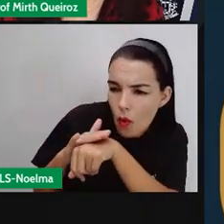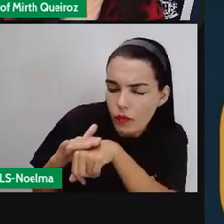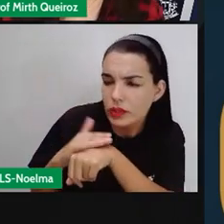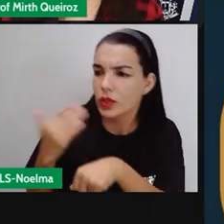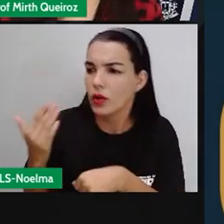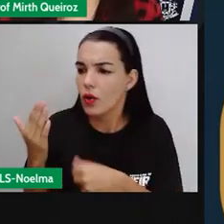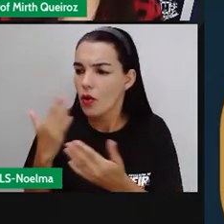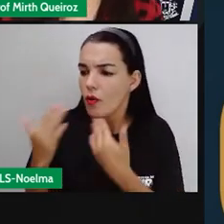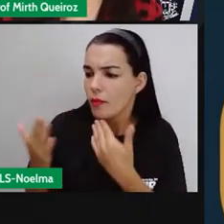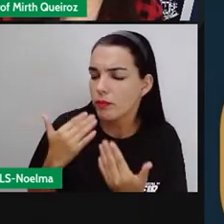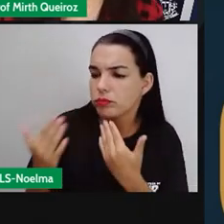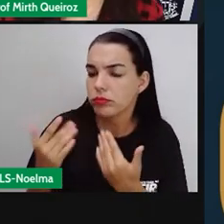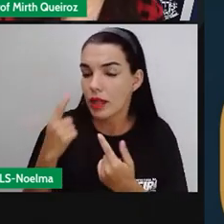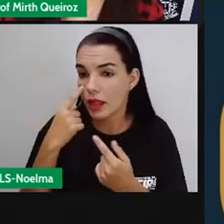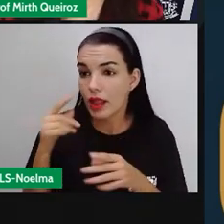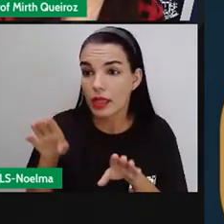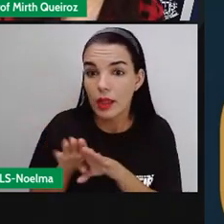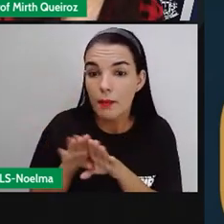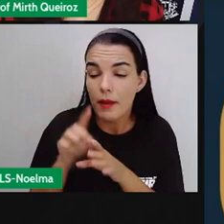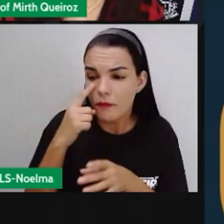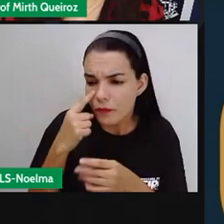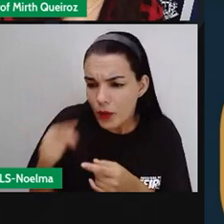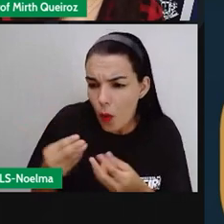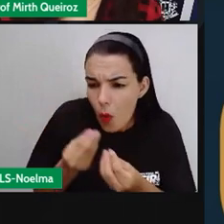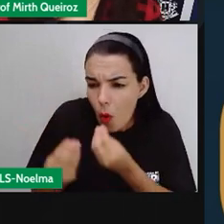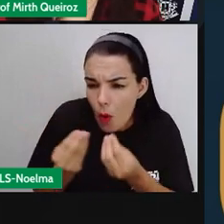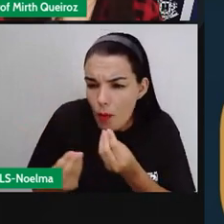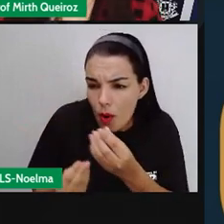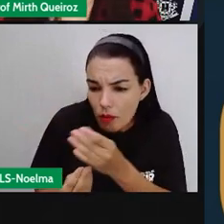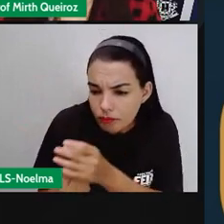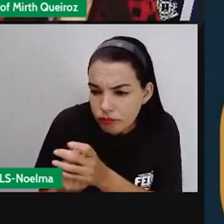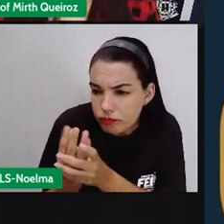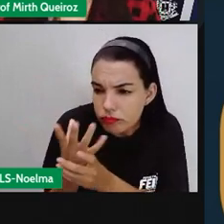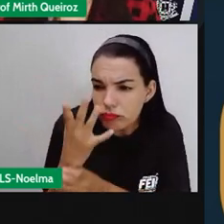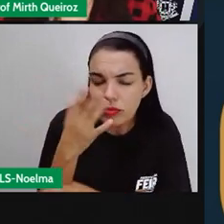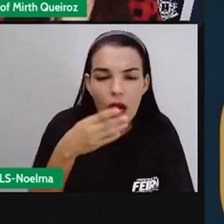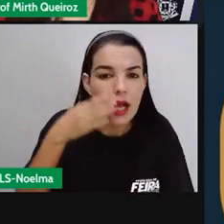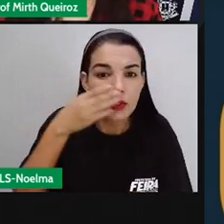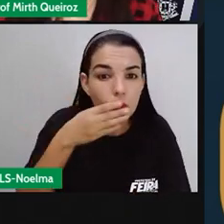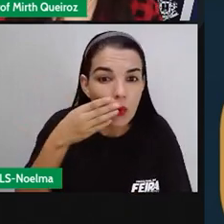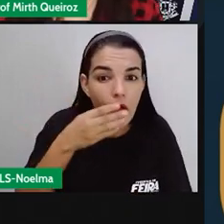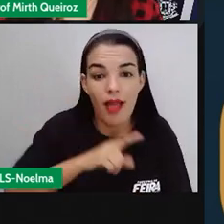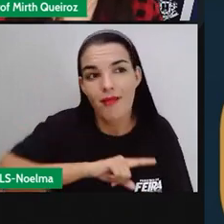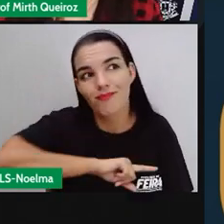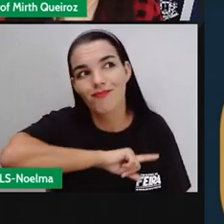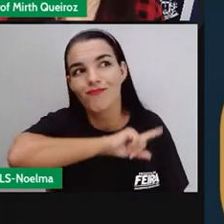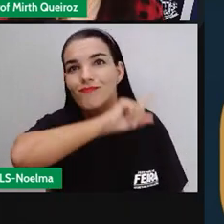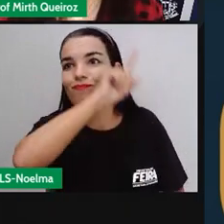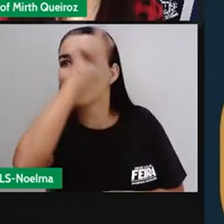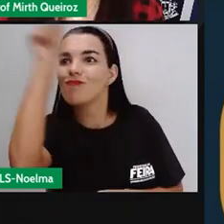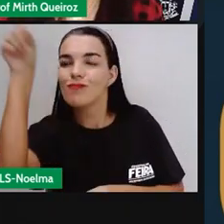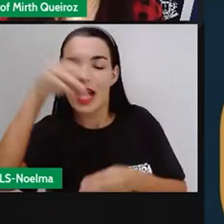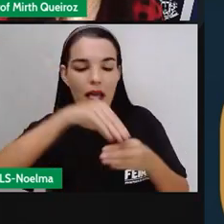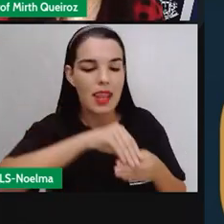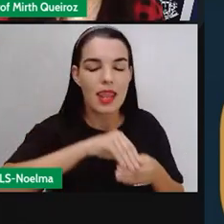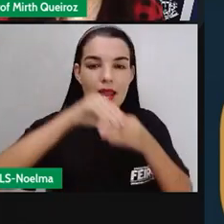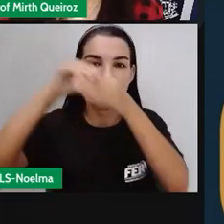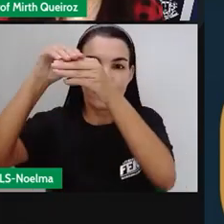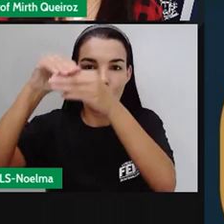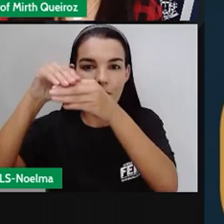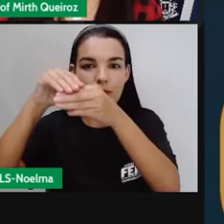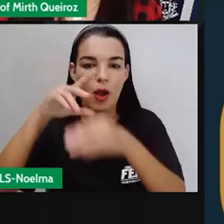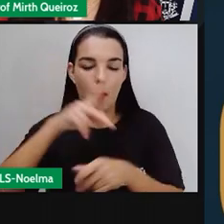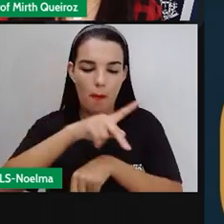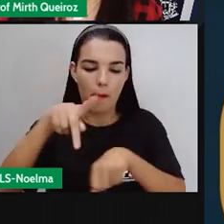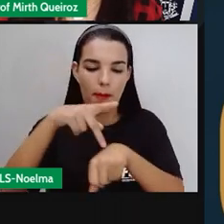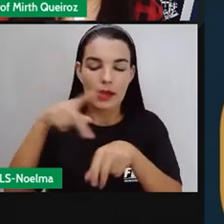a fazer também o açúcar, né? E a cultivar aí a cana-de-açúcar. Então, o Portugal perdia, assim,